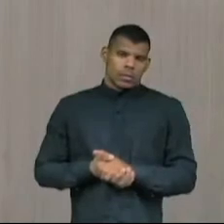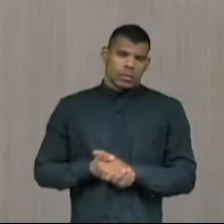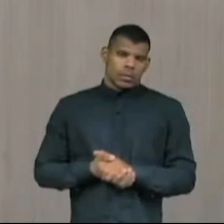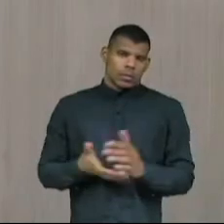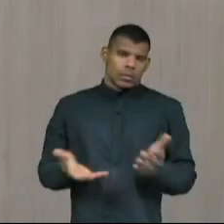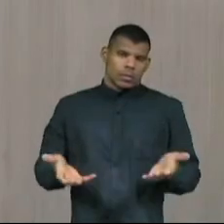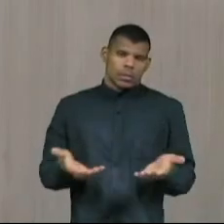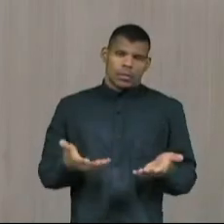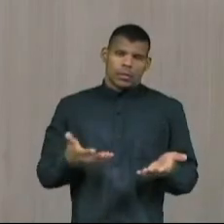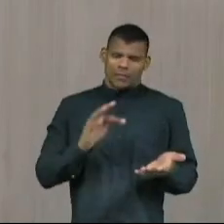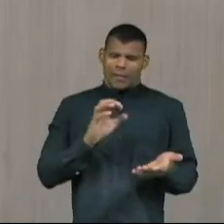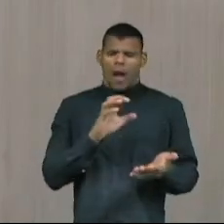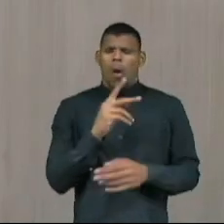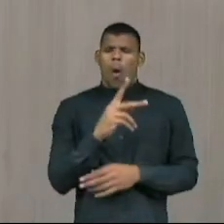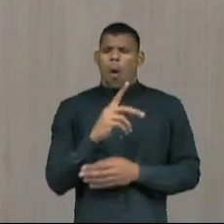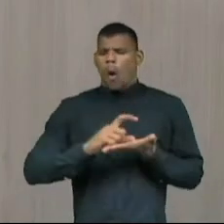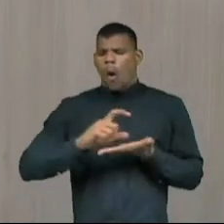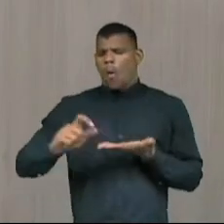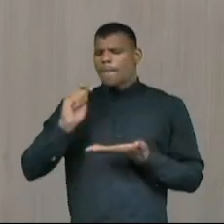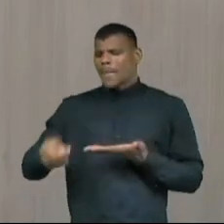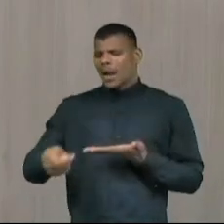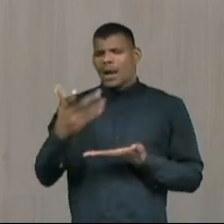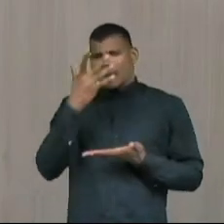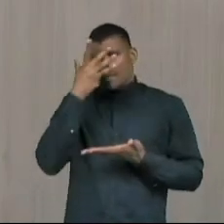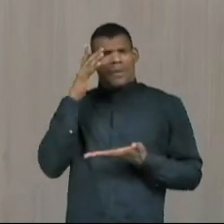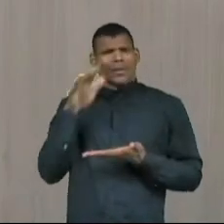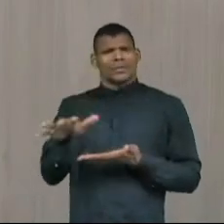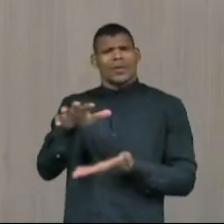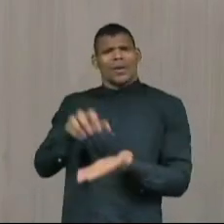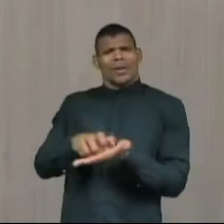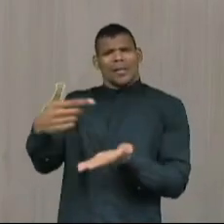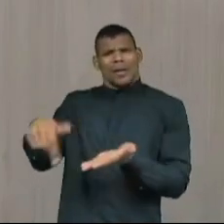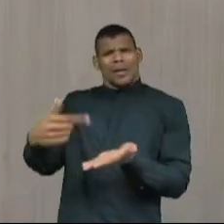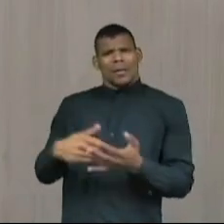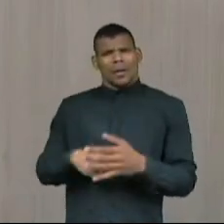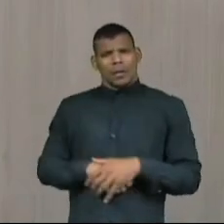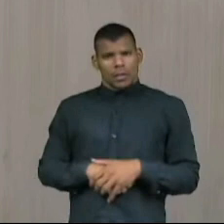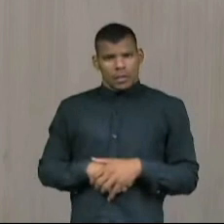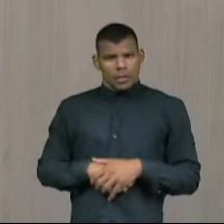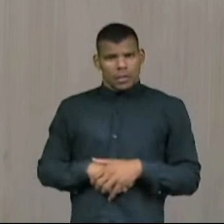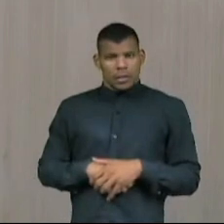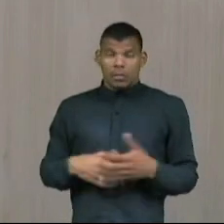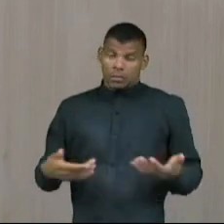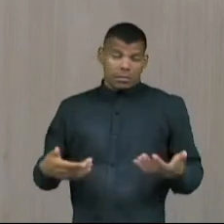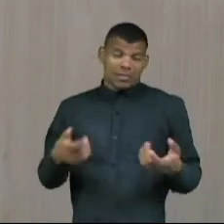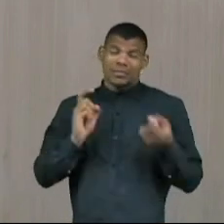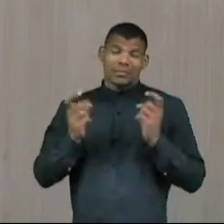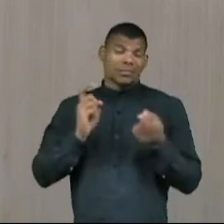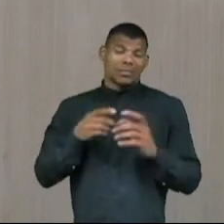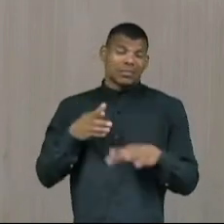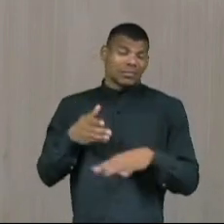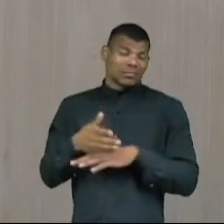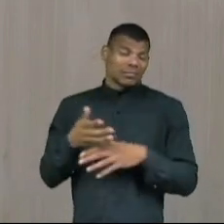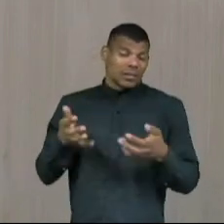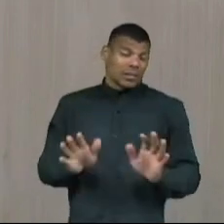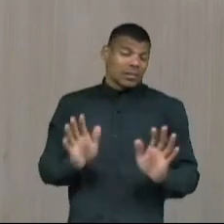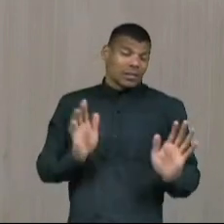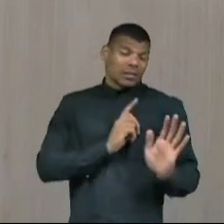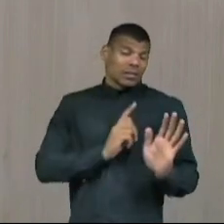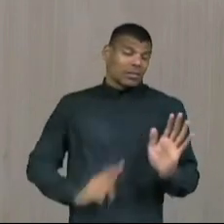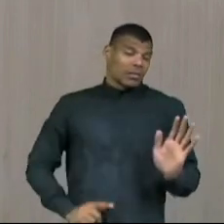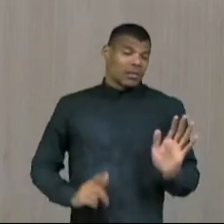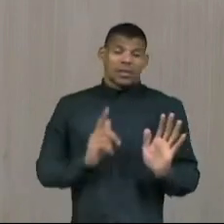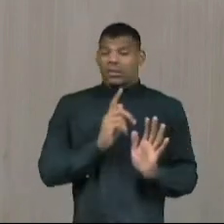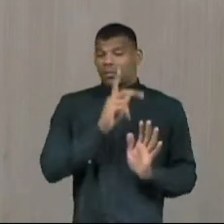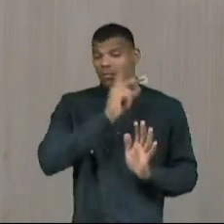Não pretendia, não era o meu desejo para o dia de hoje entrar nessa discussão de governo estadual e de